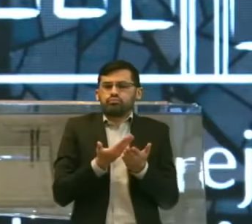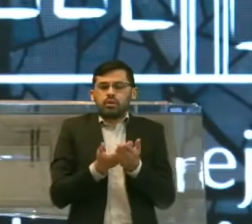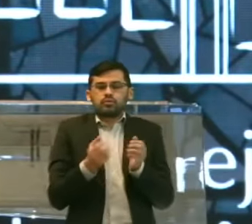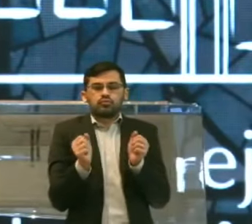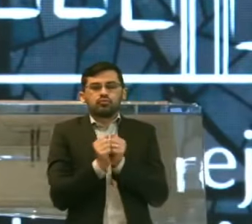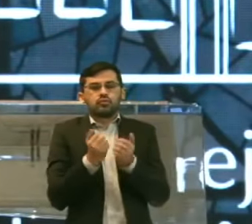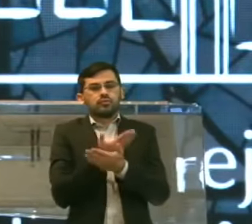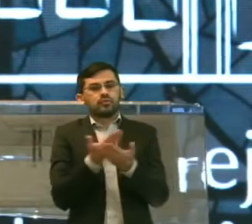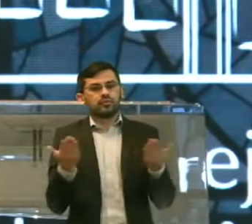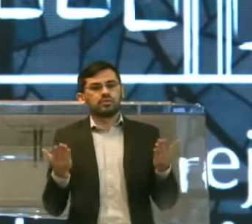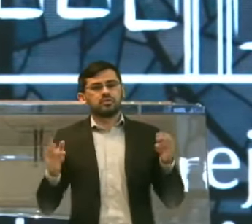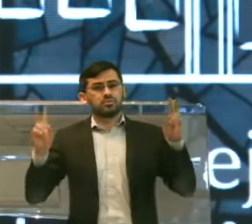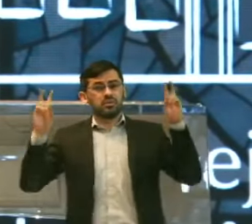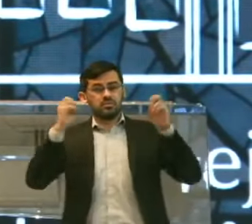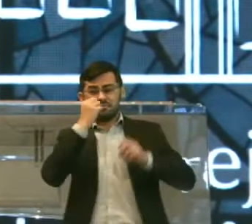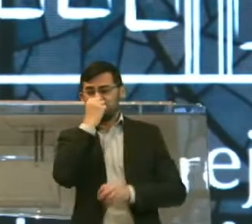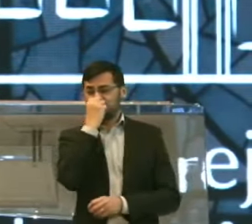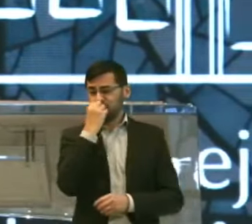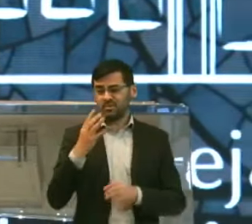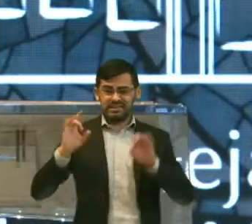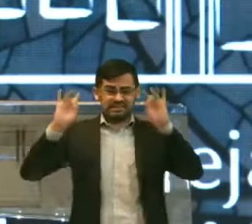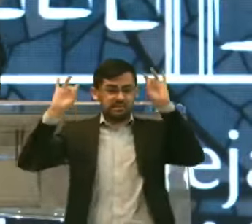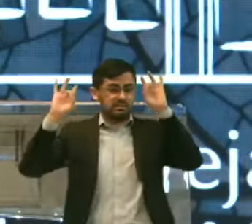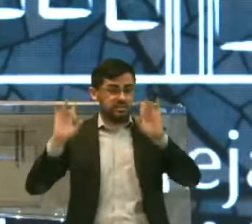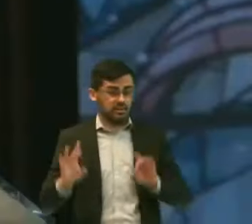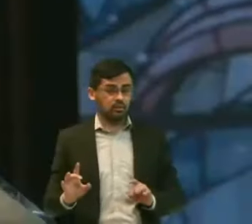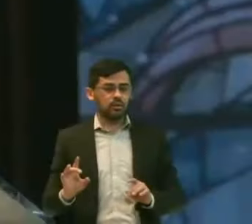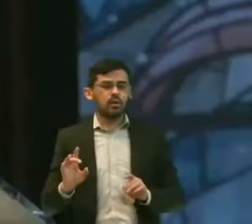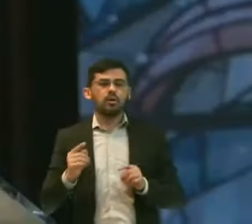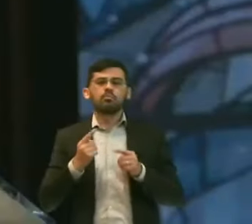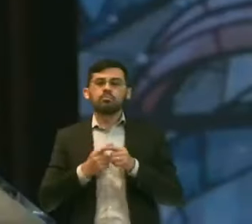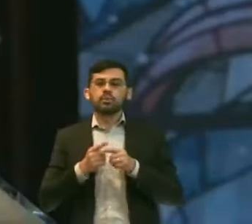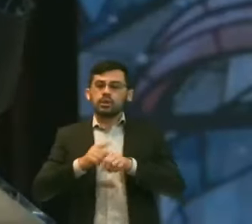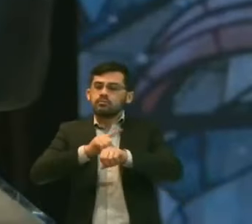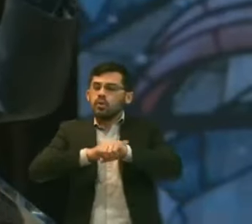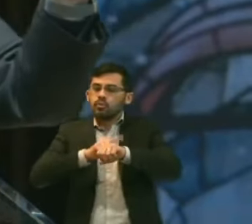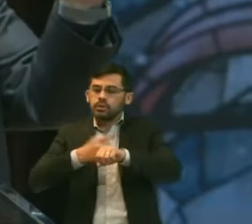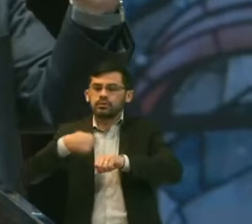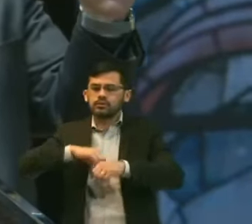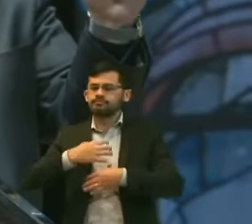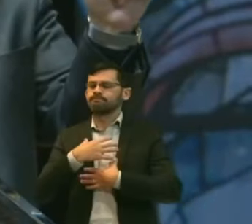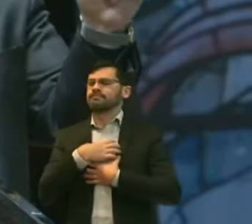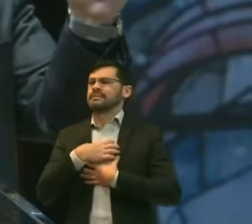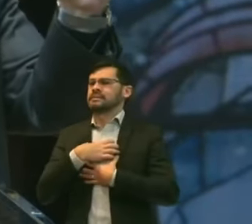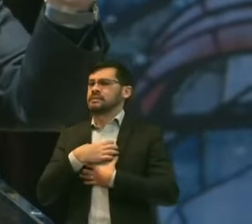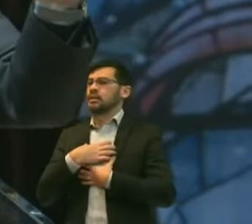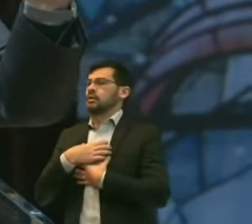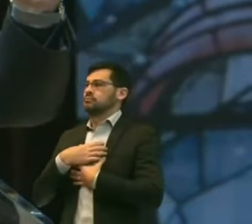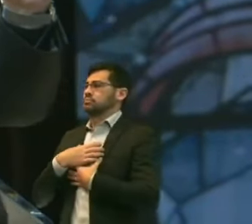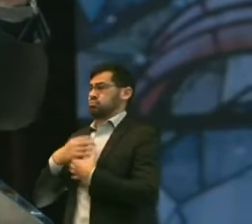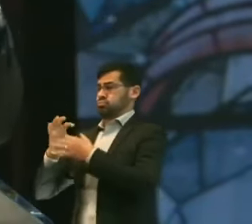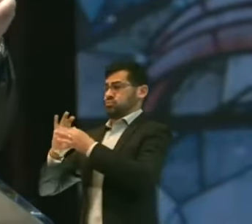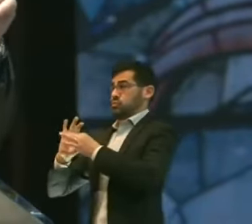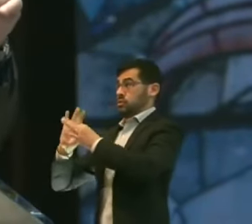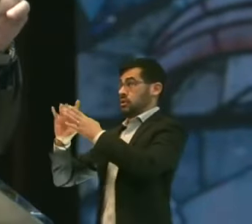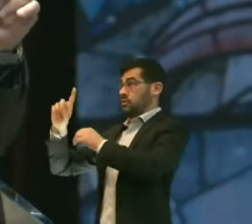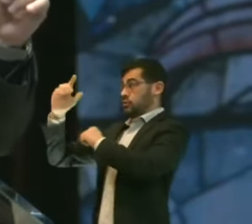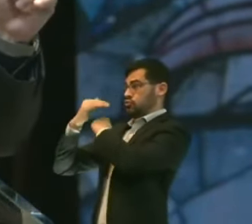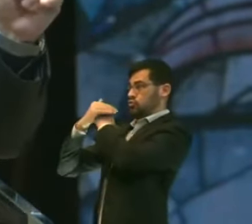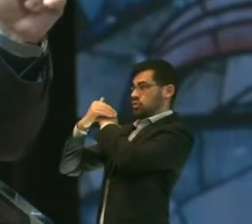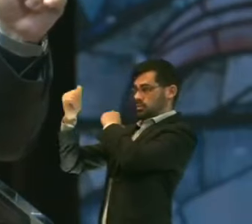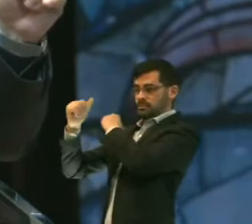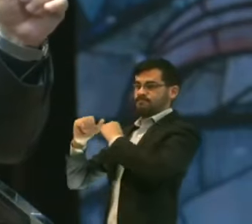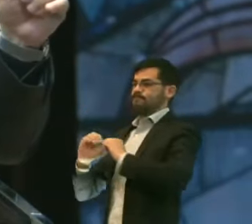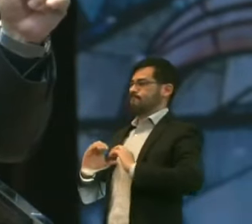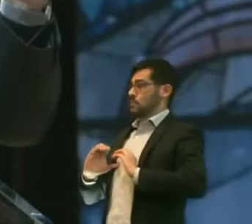Nessa manhã É que quando a gente Se dispõe A ouvir O chamado De Deus E quando a gente